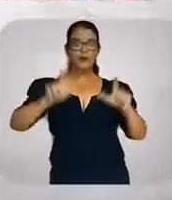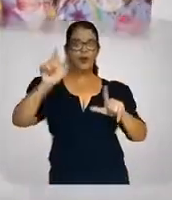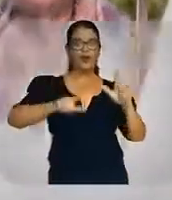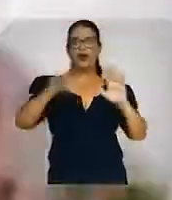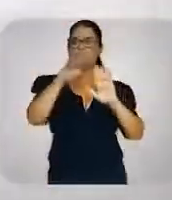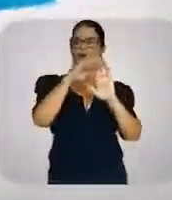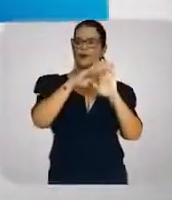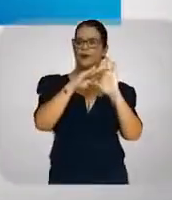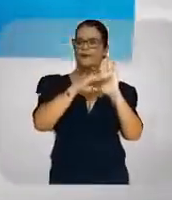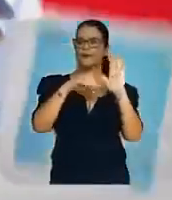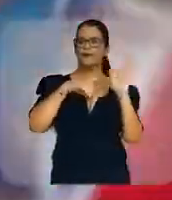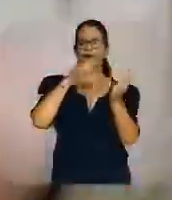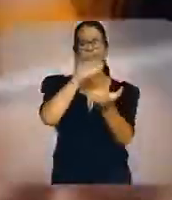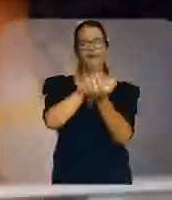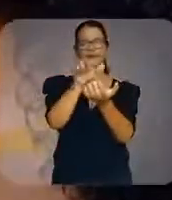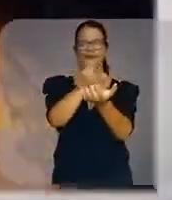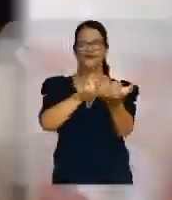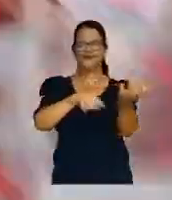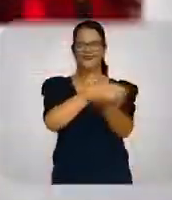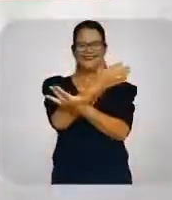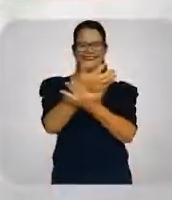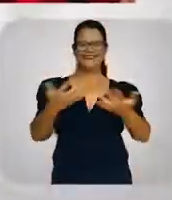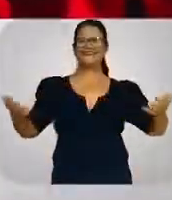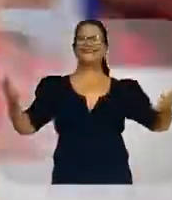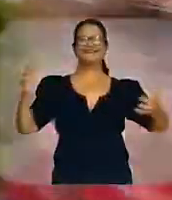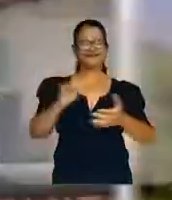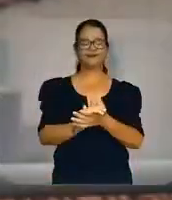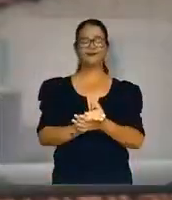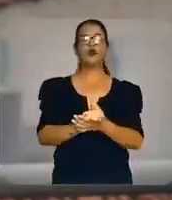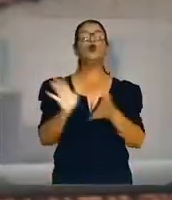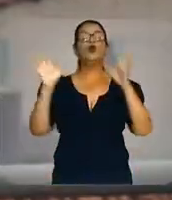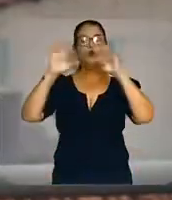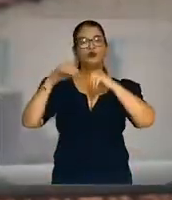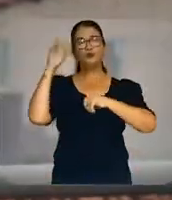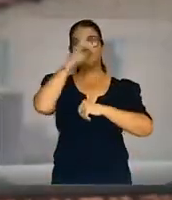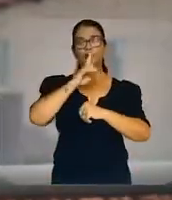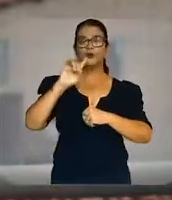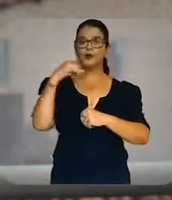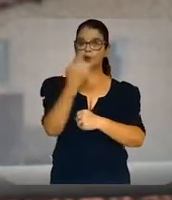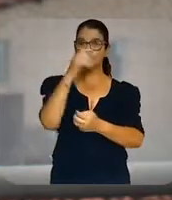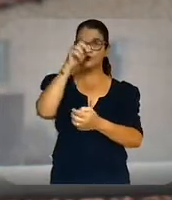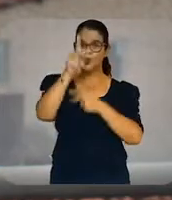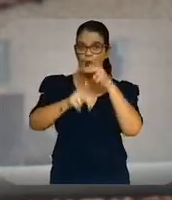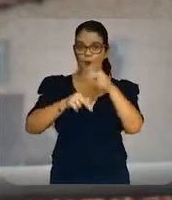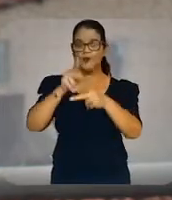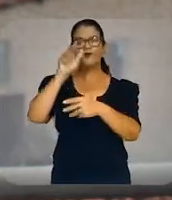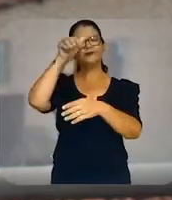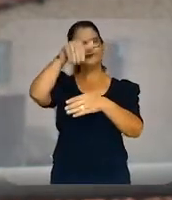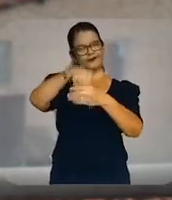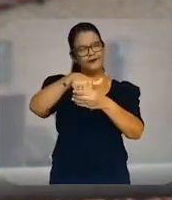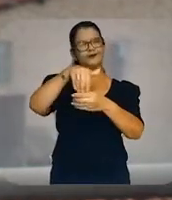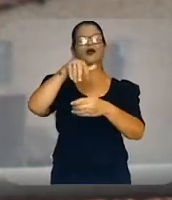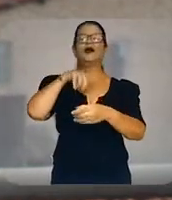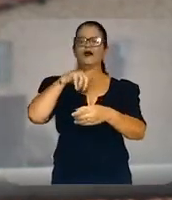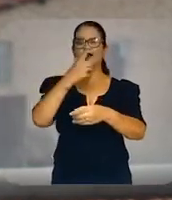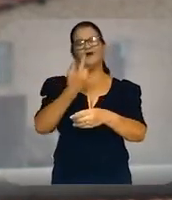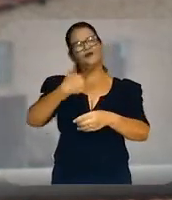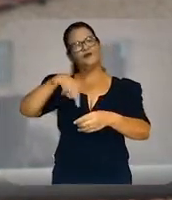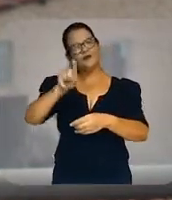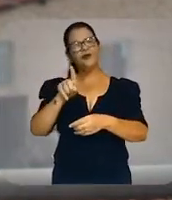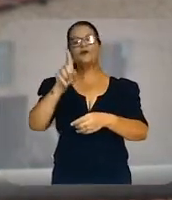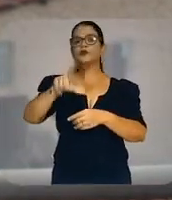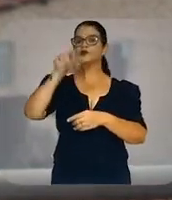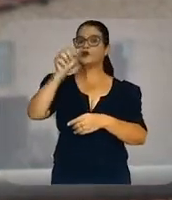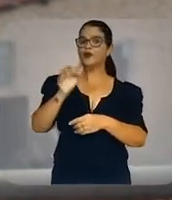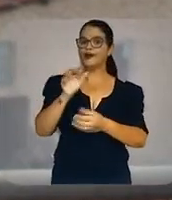No ar, o programa de quem tem Pernambuco na veia. No último domingo, nosso povo foi às urnas para escolher o Pernambuco que